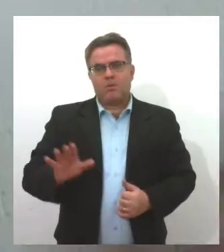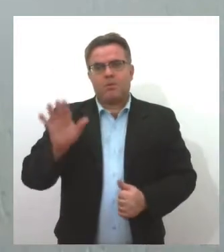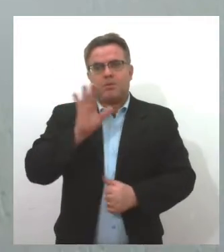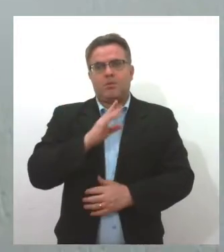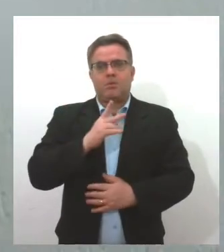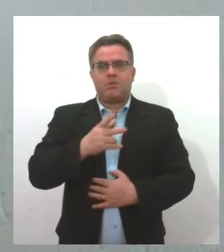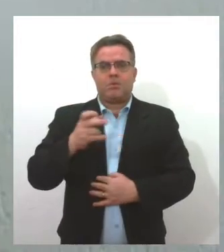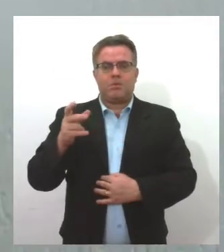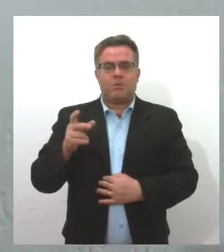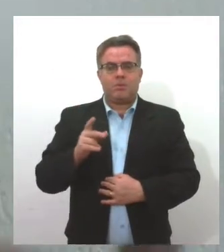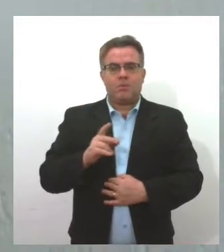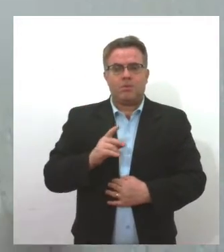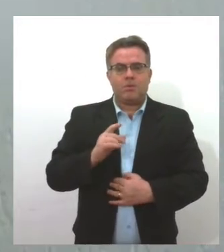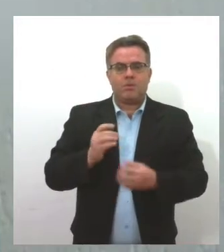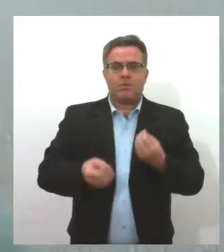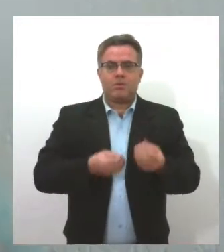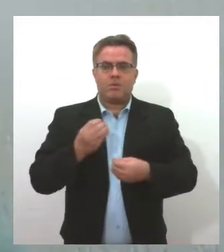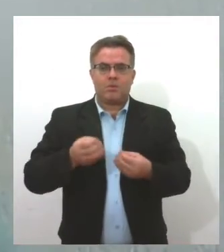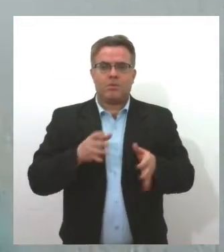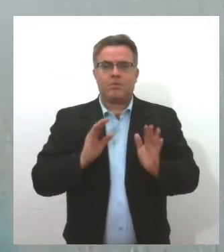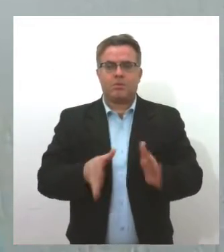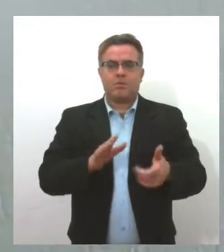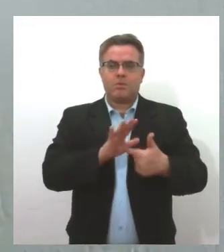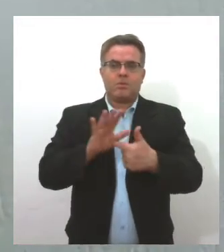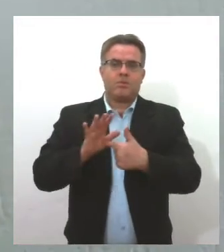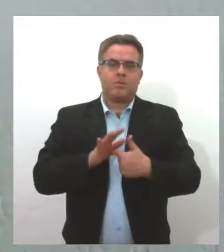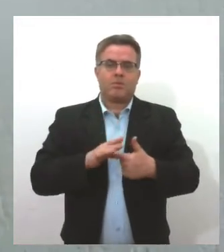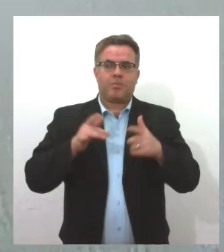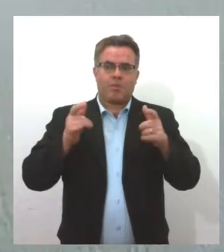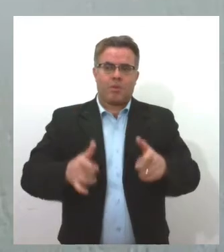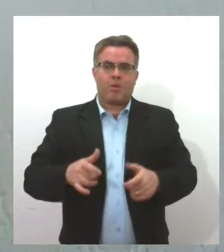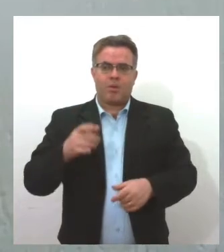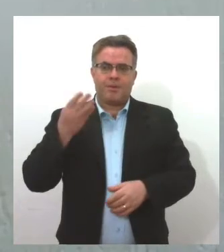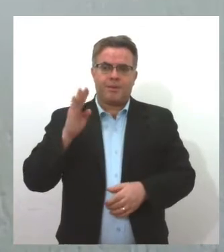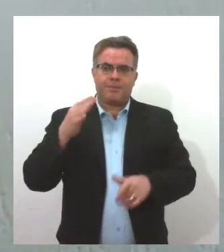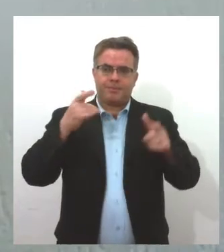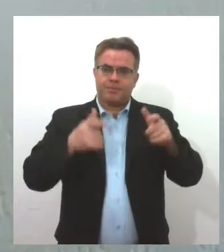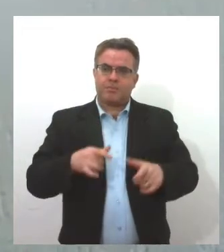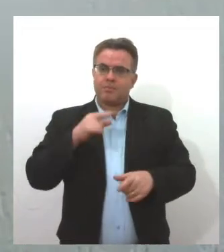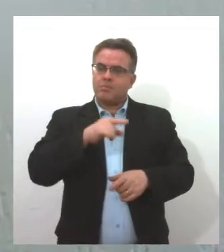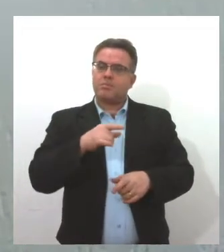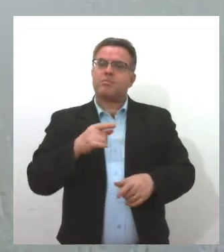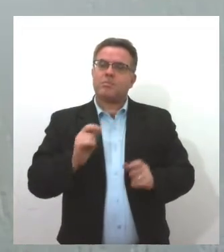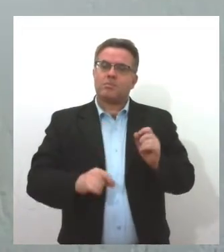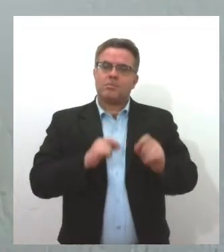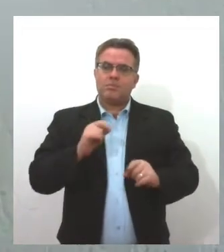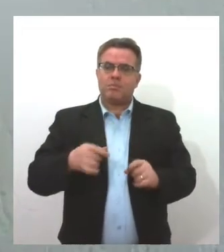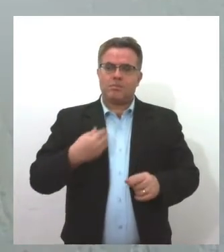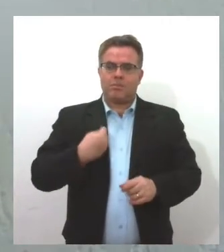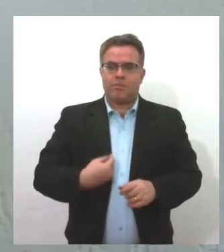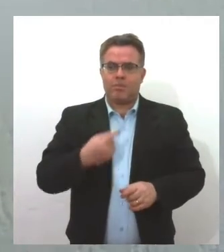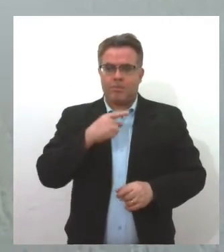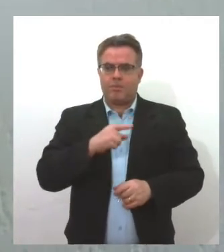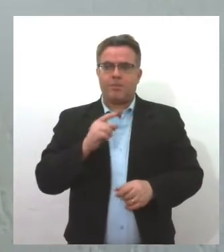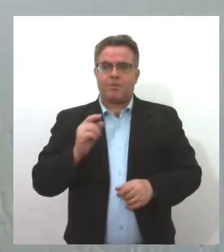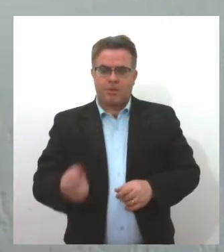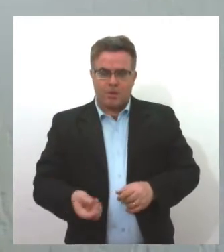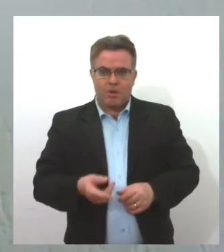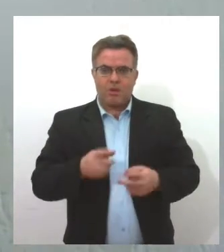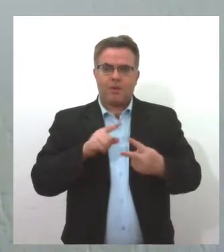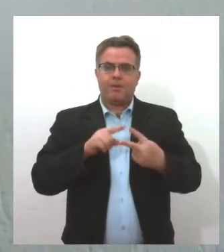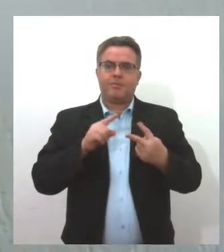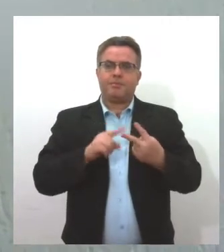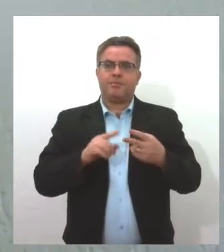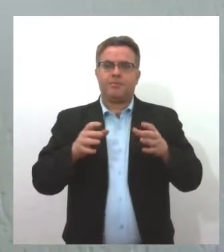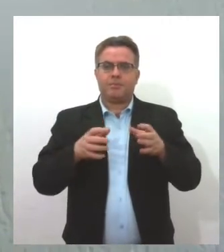exemplo, o grupo Boca de Sena, que inclusive tem sede no Bugio, o grupo coletivo de lar, que é residente do Emboaça, são dois grupos que